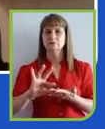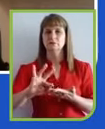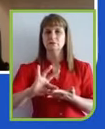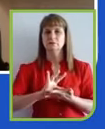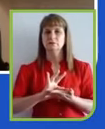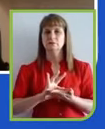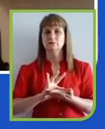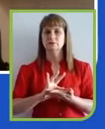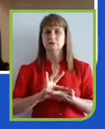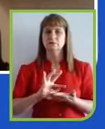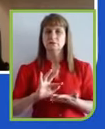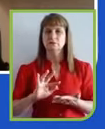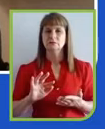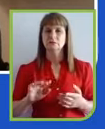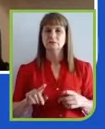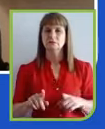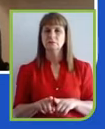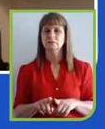muito bem colocado aqui,